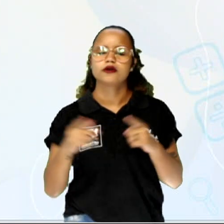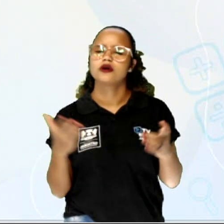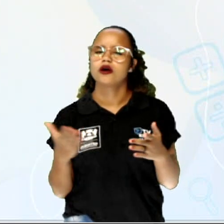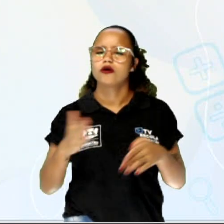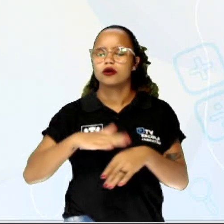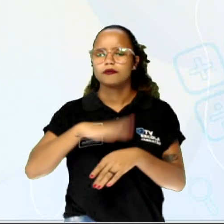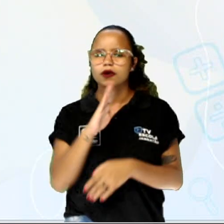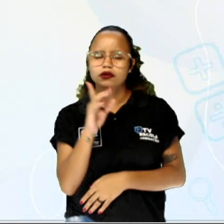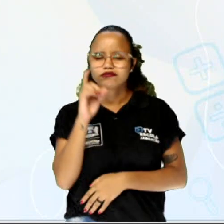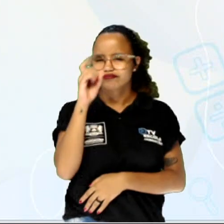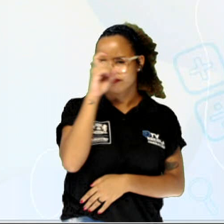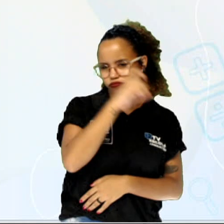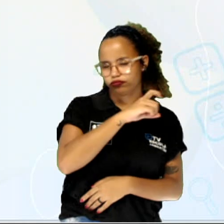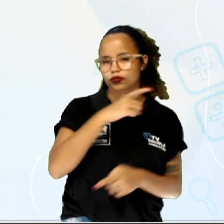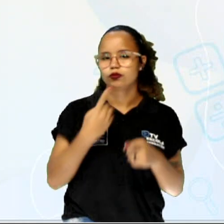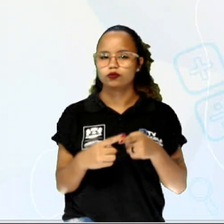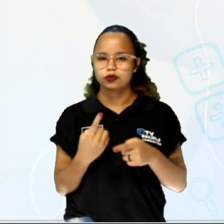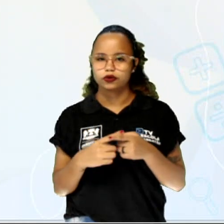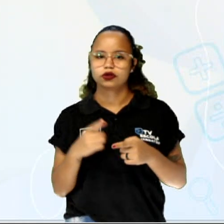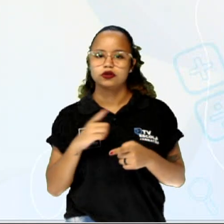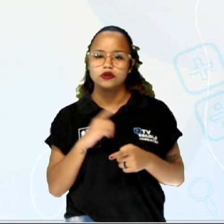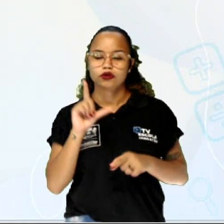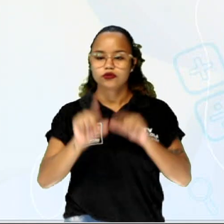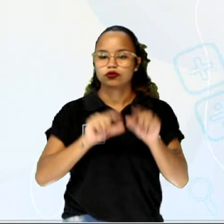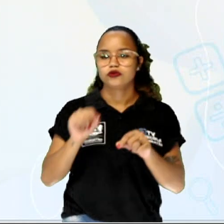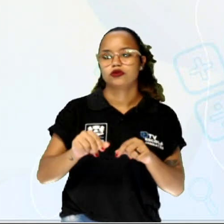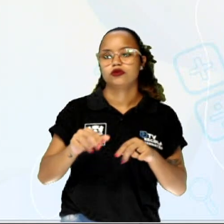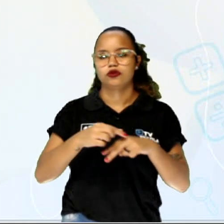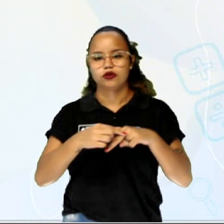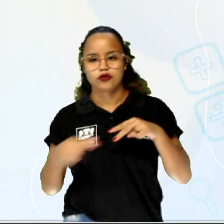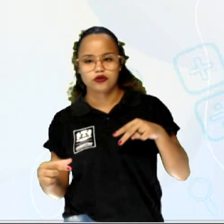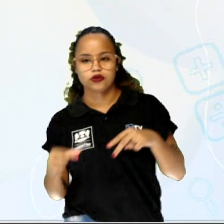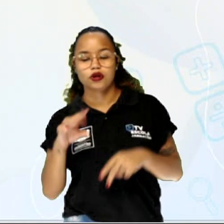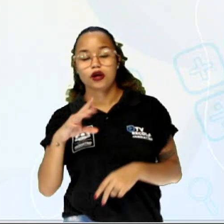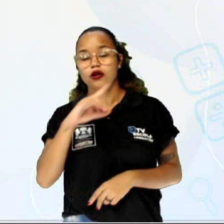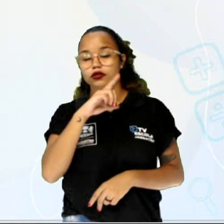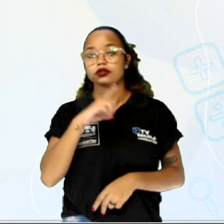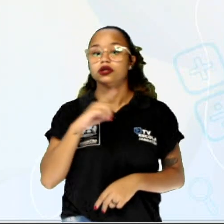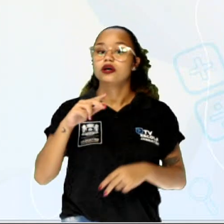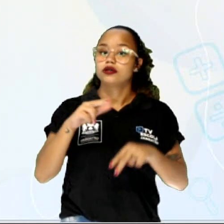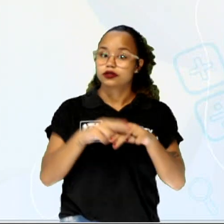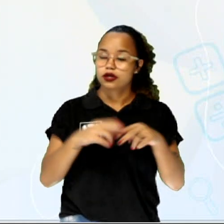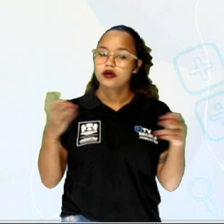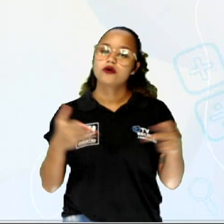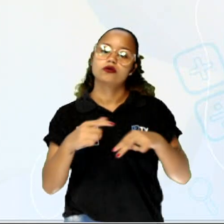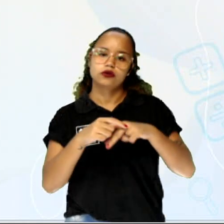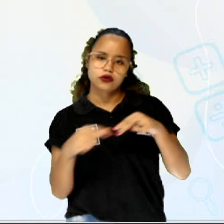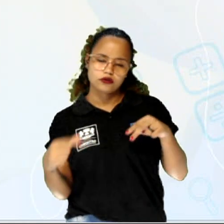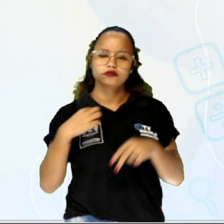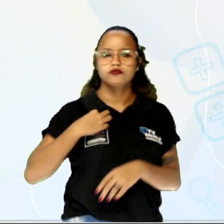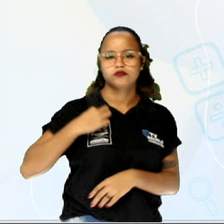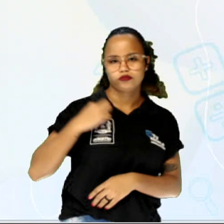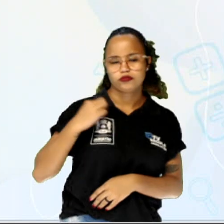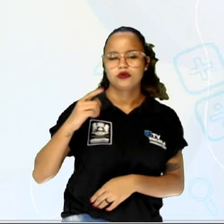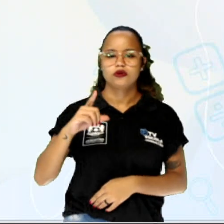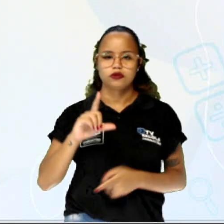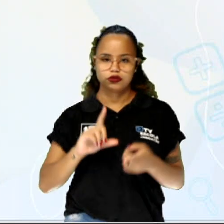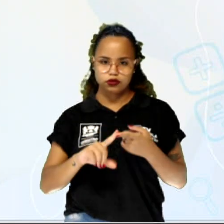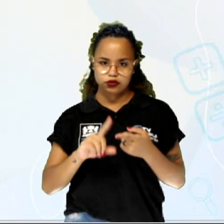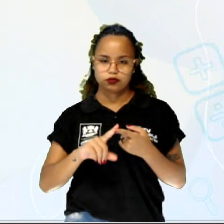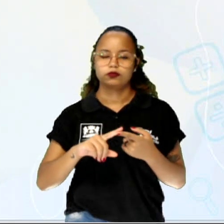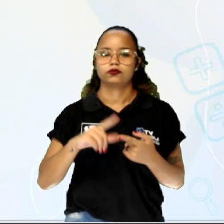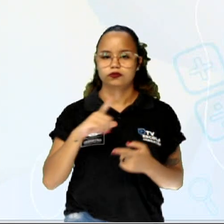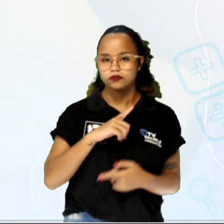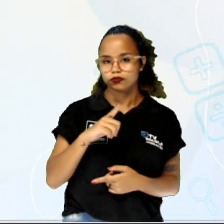mais sofisticada, porque além de escolher calças, no caso lá foi SAI, né? Mas agora calças e blusas, a gente também tem a